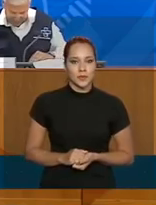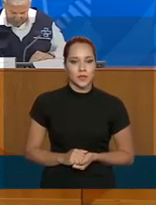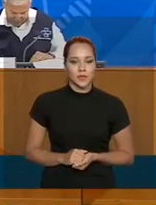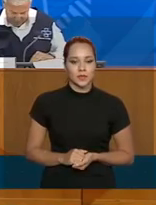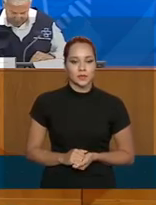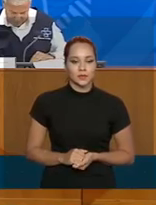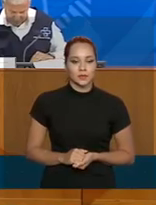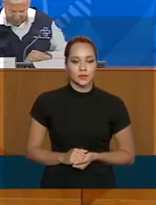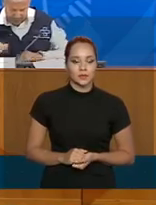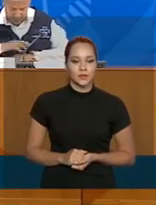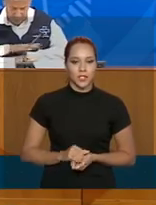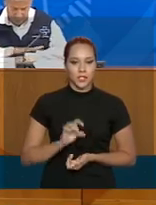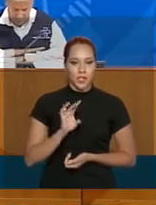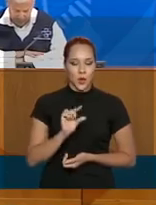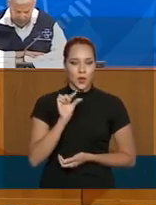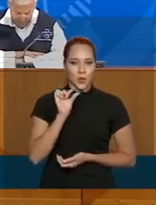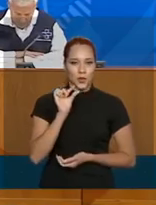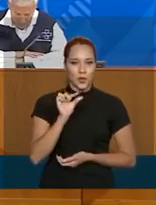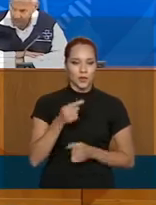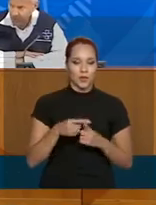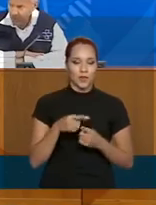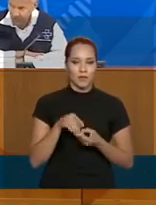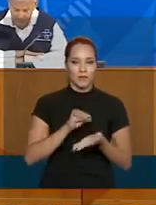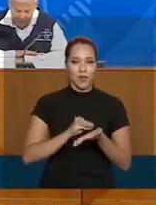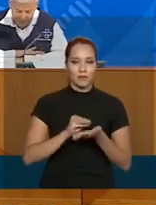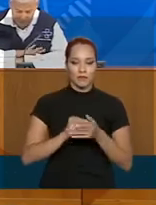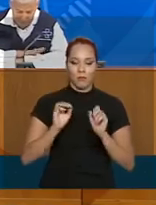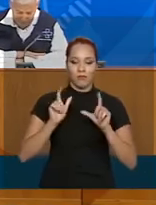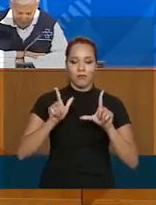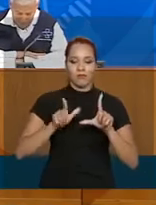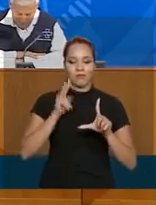Só um minutinho, que está sem a imagem aqui.